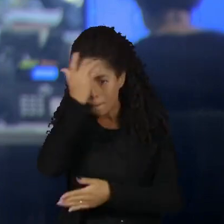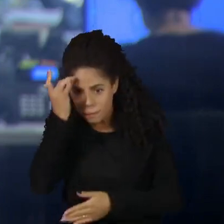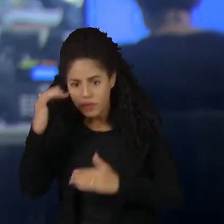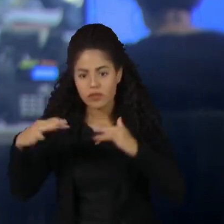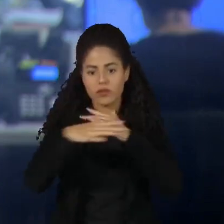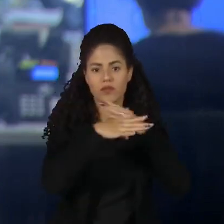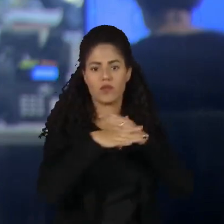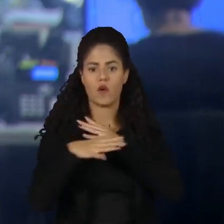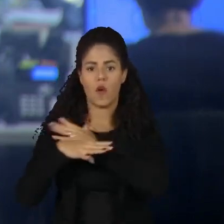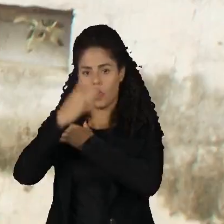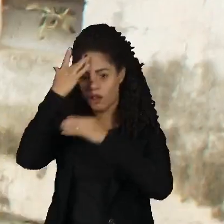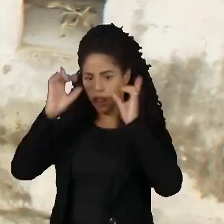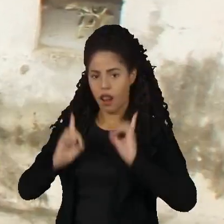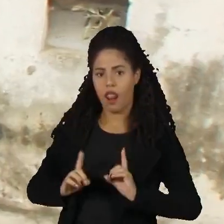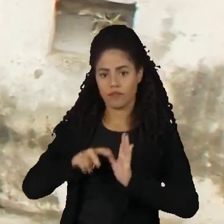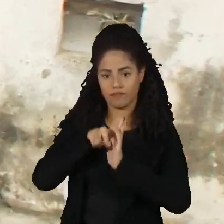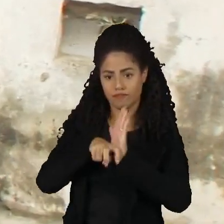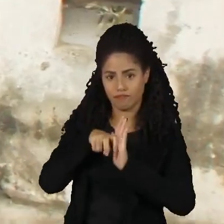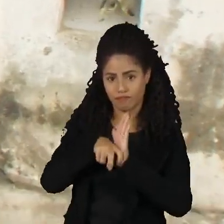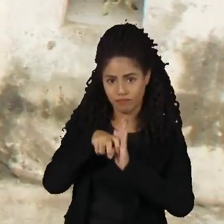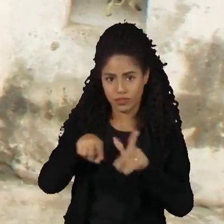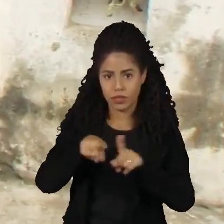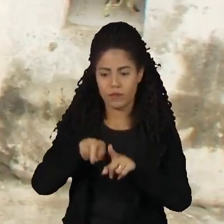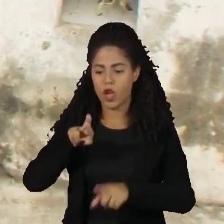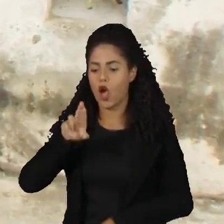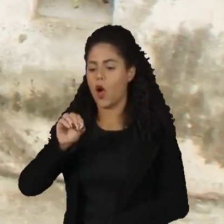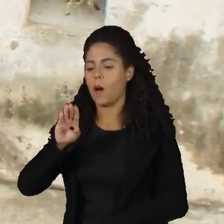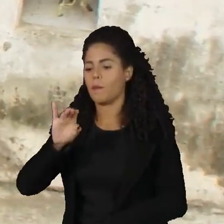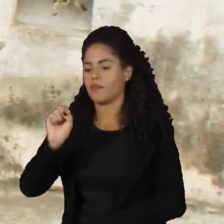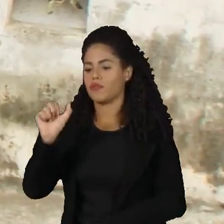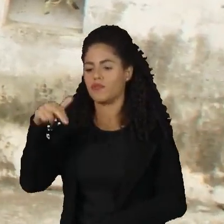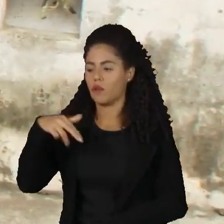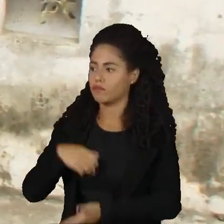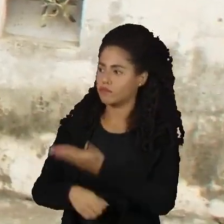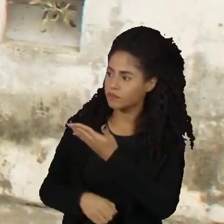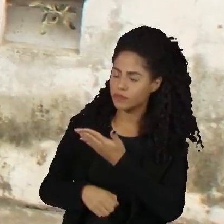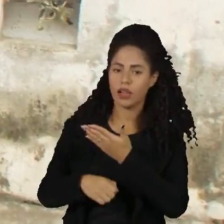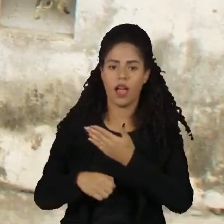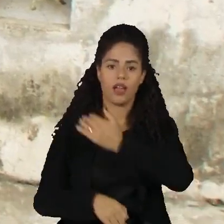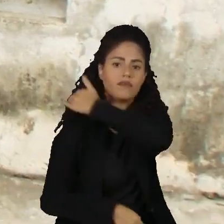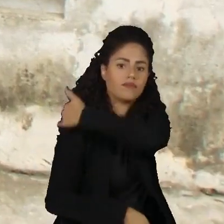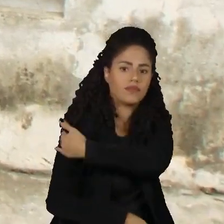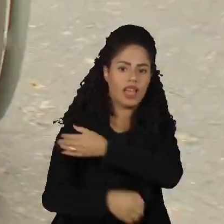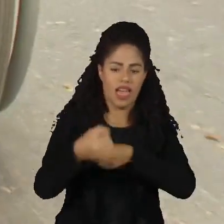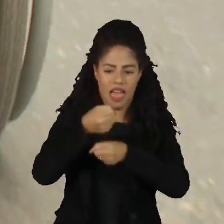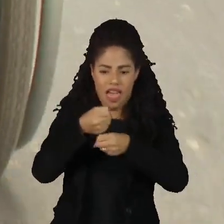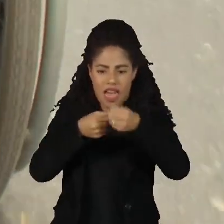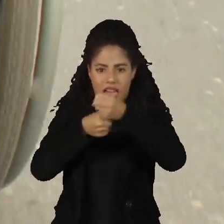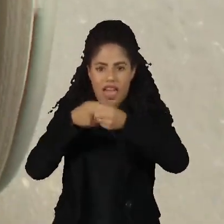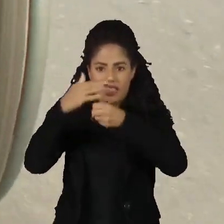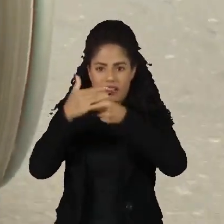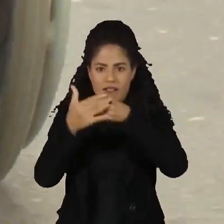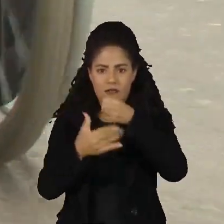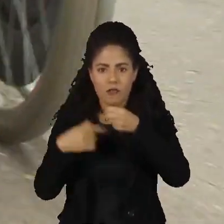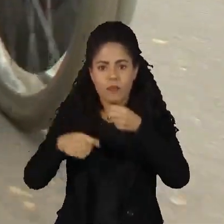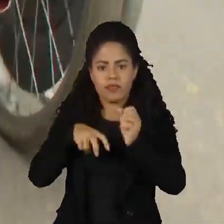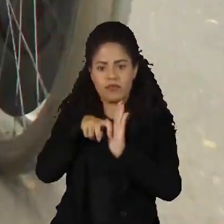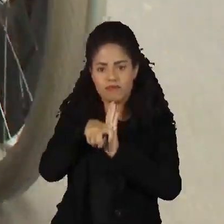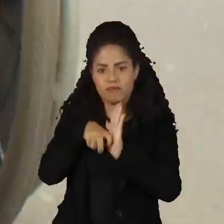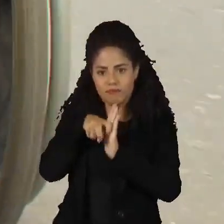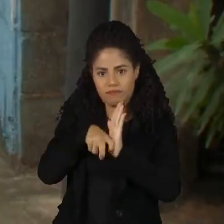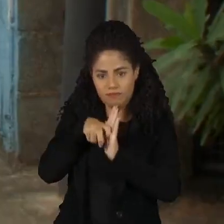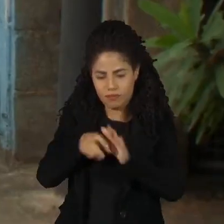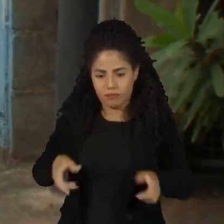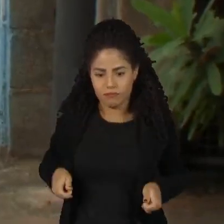mobilidade reduzida. O Robson nasceu com uma má formação na coluna e por isso precisa de cadeira de rodas.